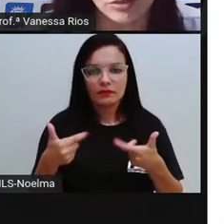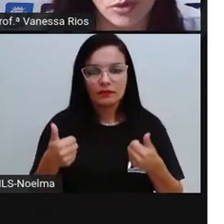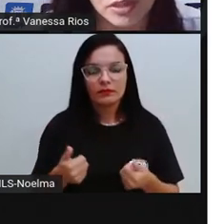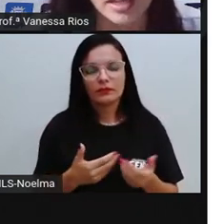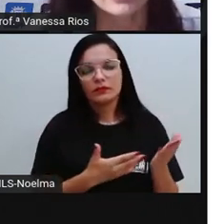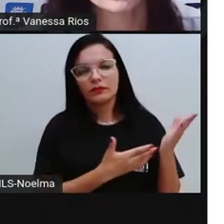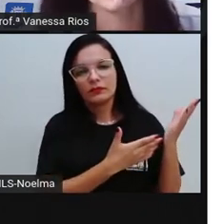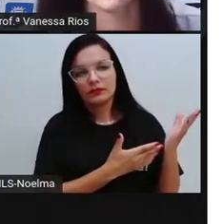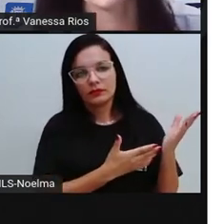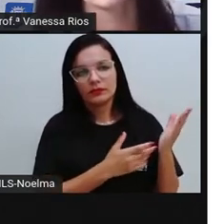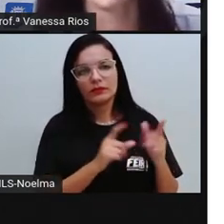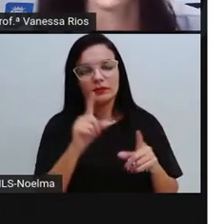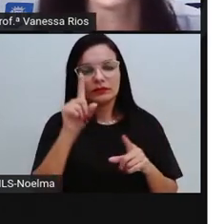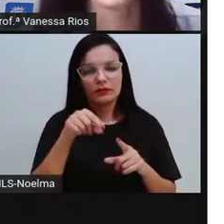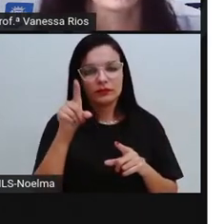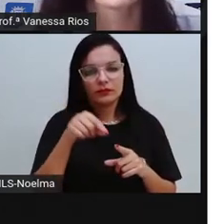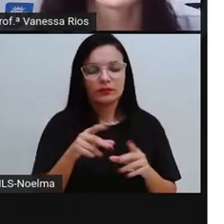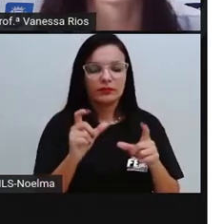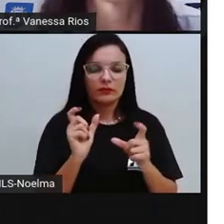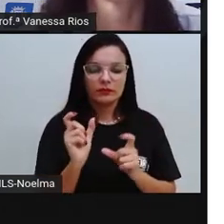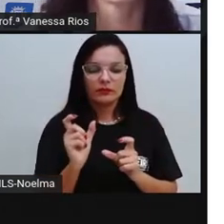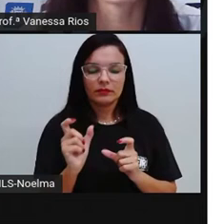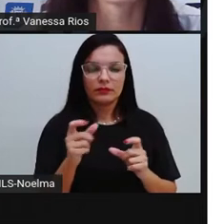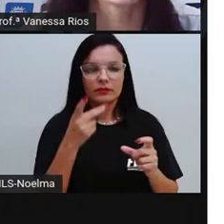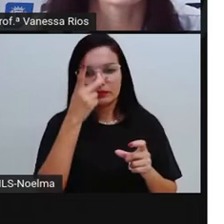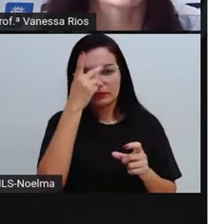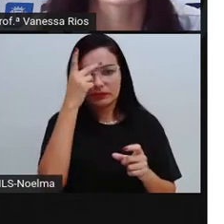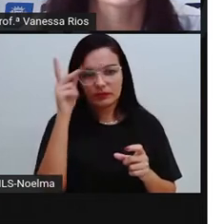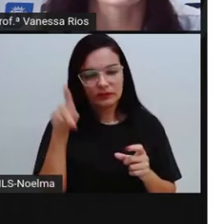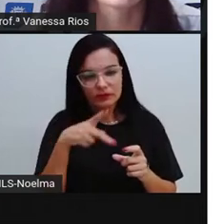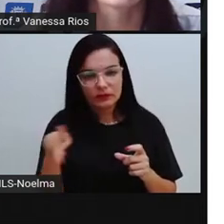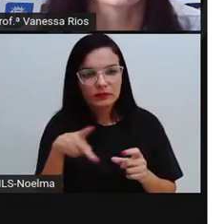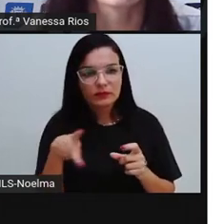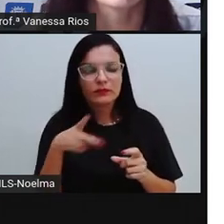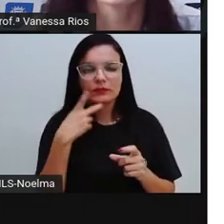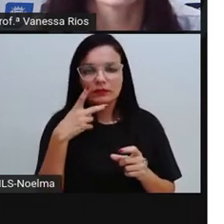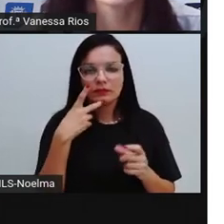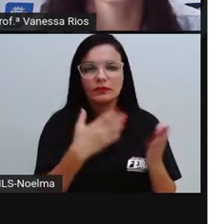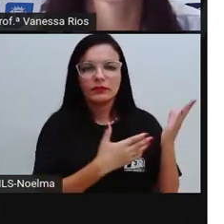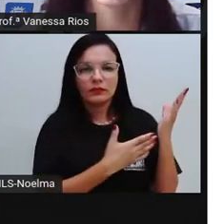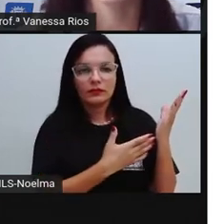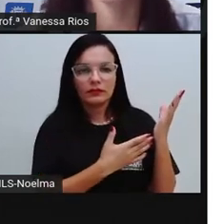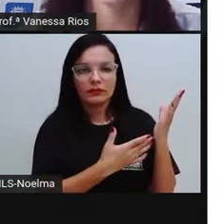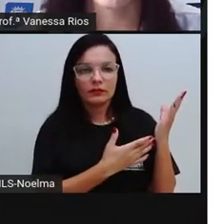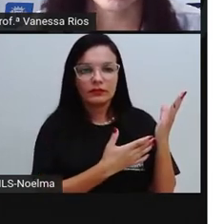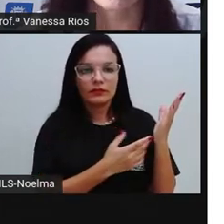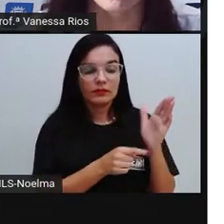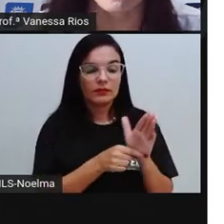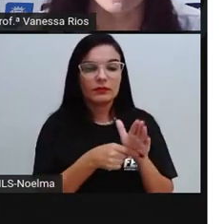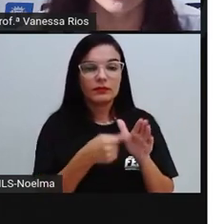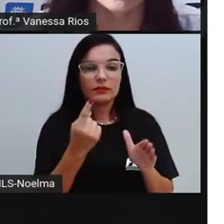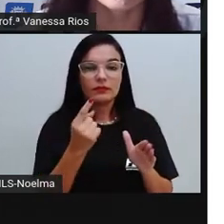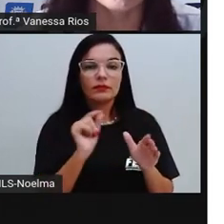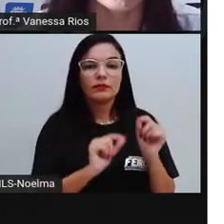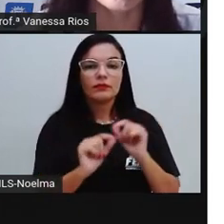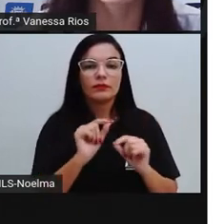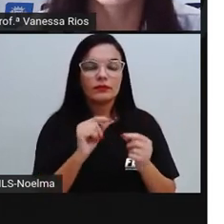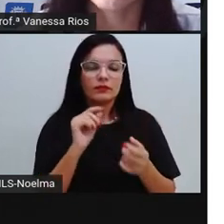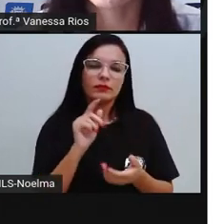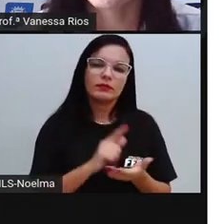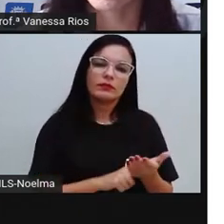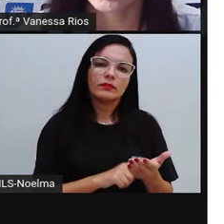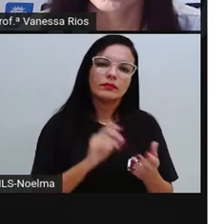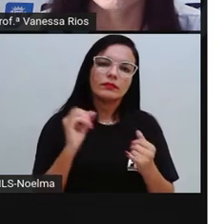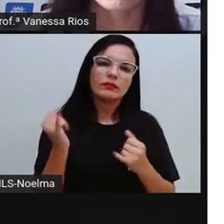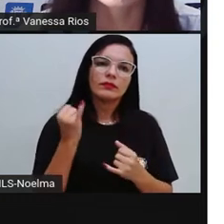sílaba tônica das palavras que a pró destacou. Então, a primeira palavra que a pró colocou aí foi sabiá. E aí é